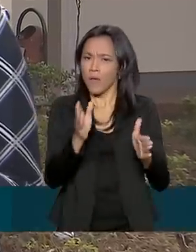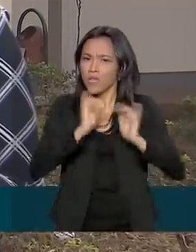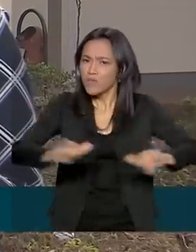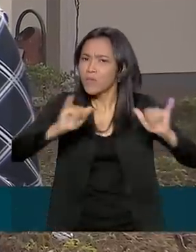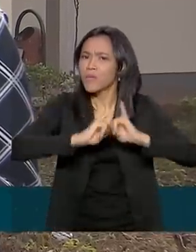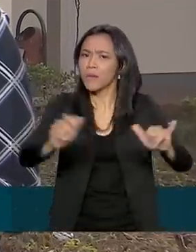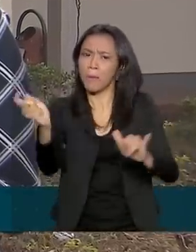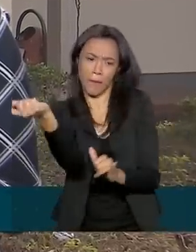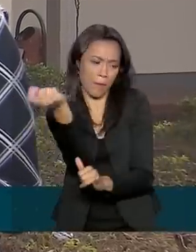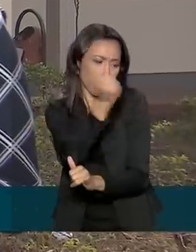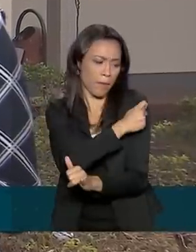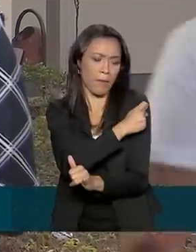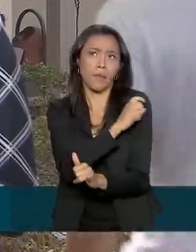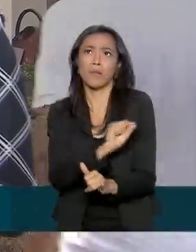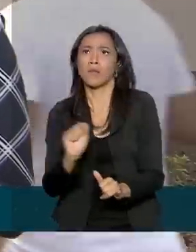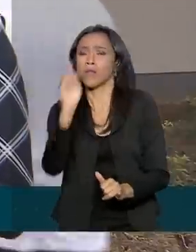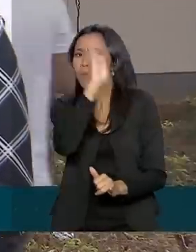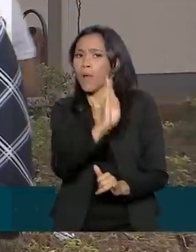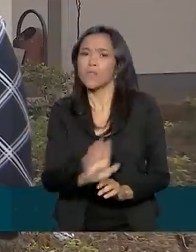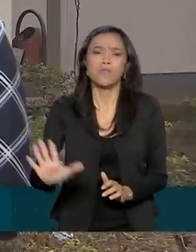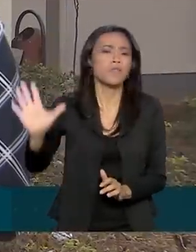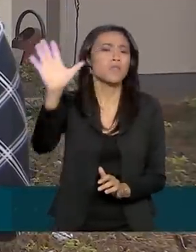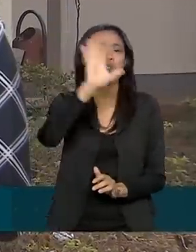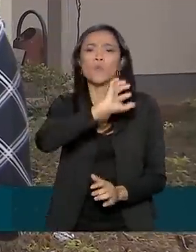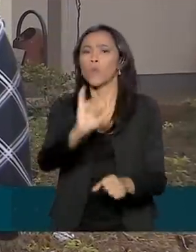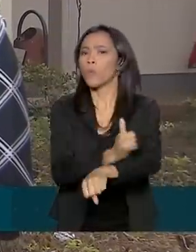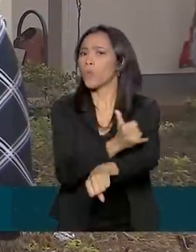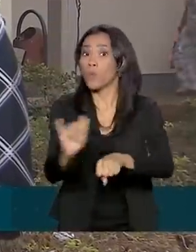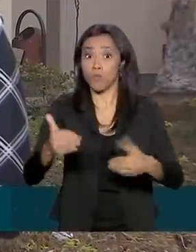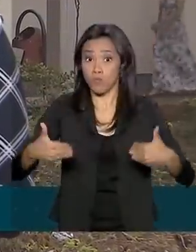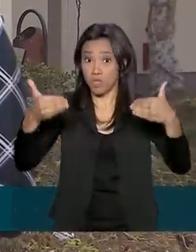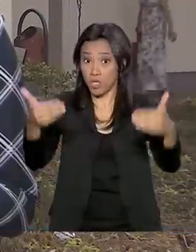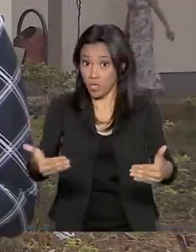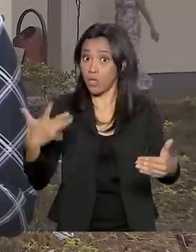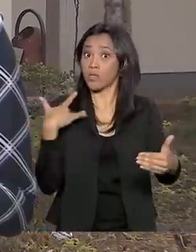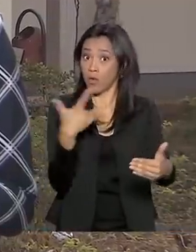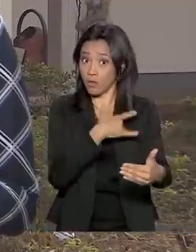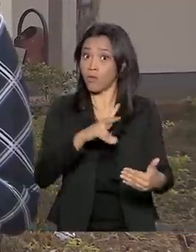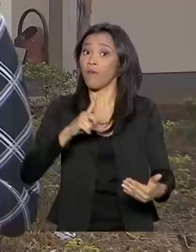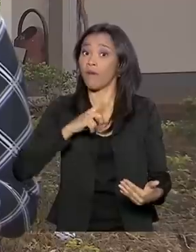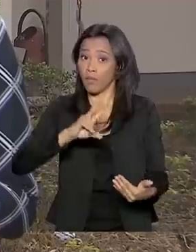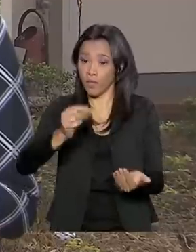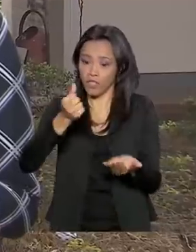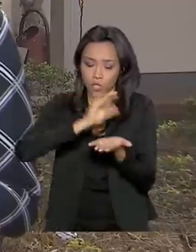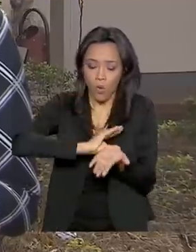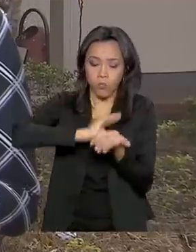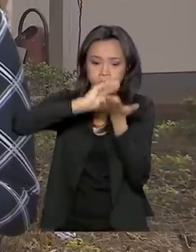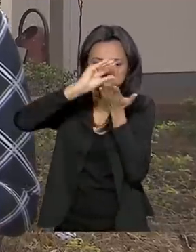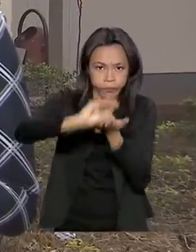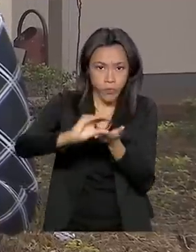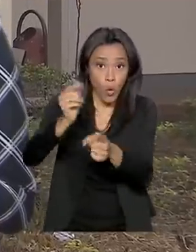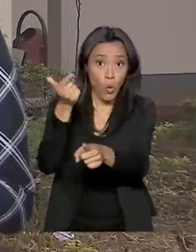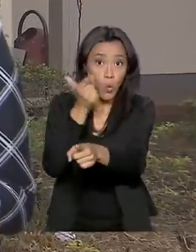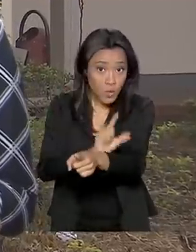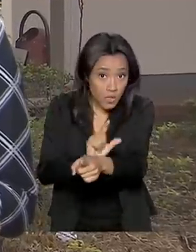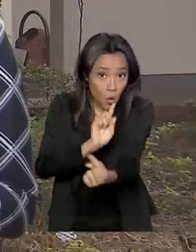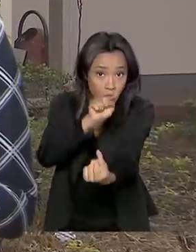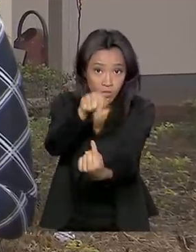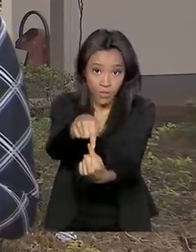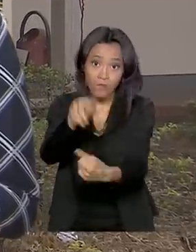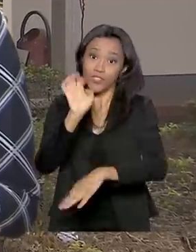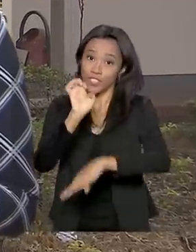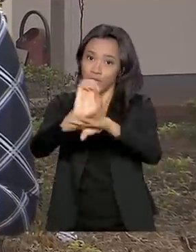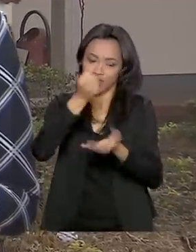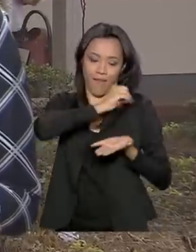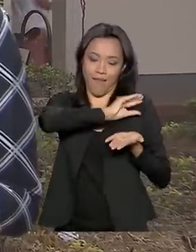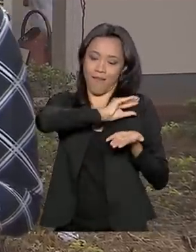contra o sarampo em todo o país, o Ministério da Saúde vai destinar verba extra a estados que cumprirem metas. Ao todo, a pasta